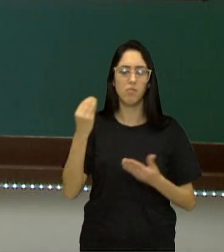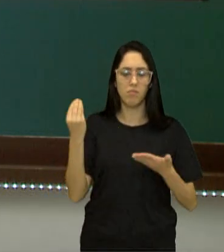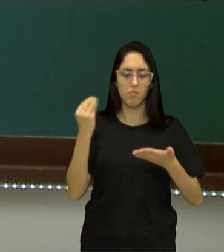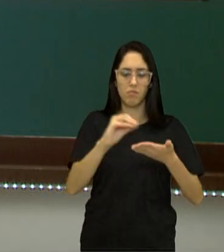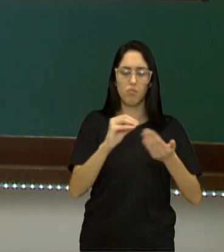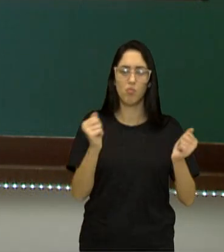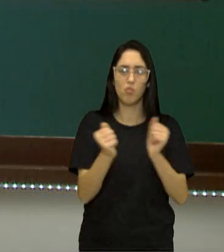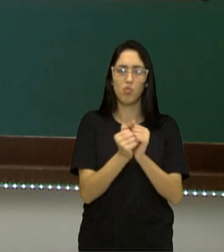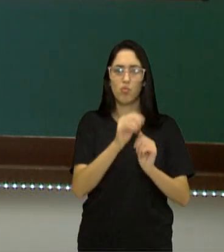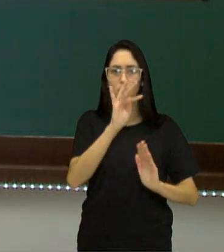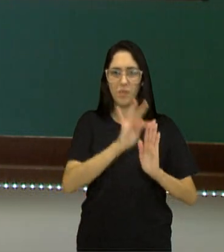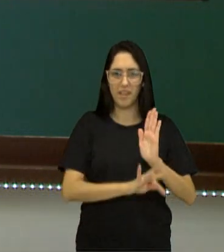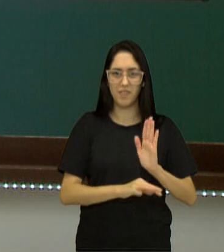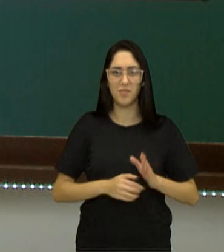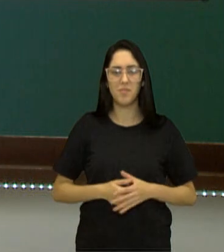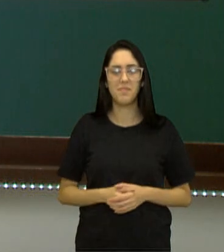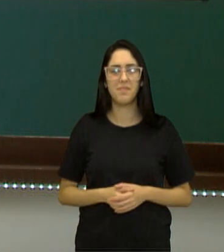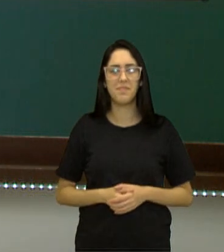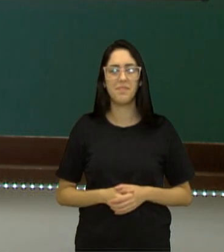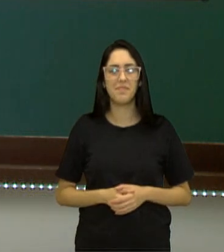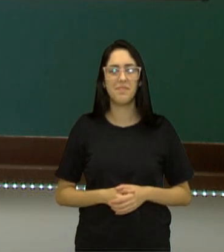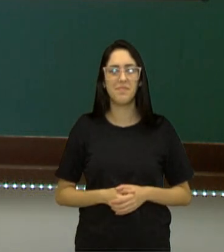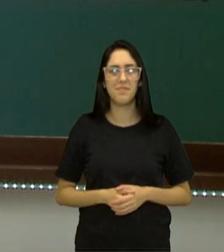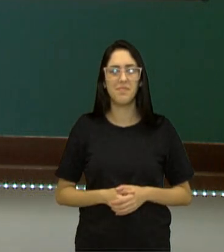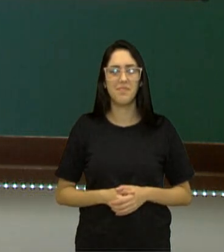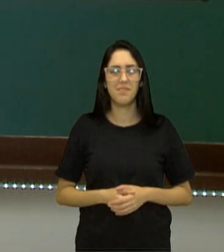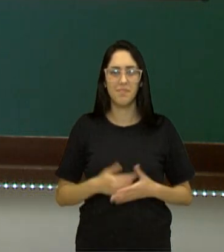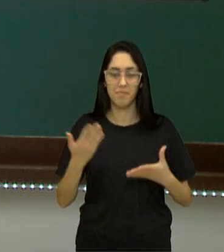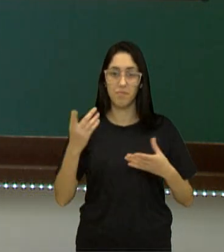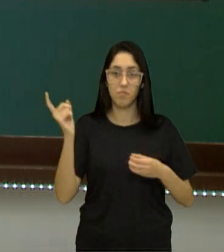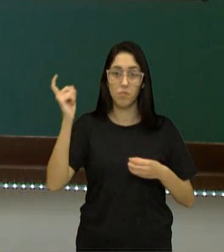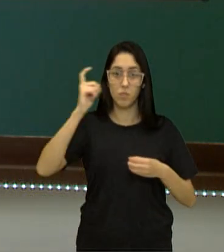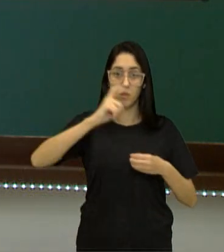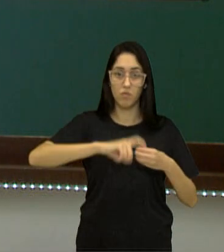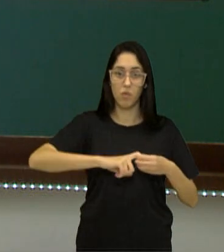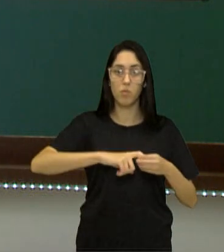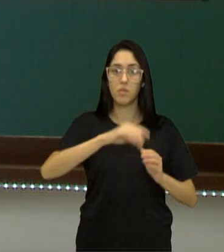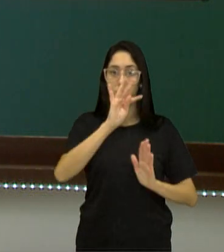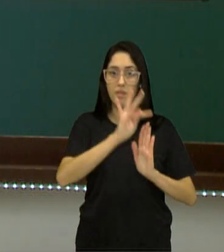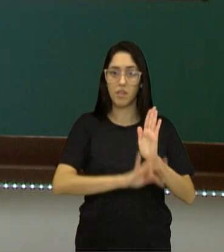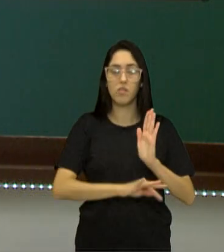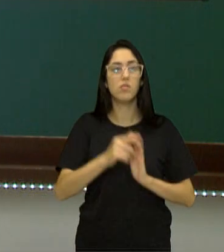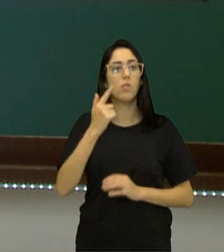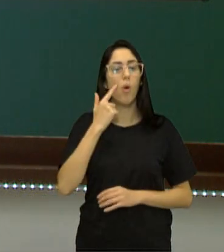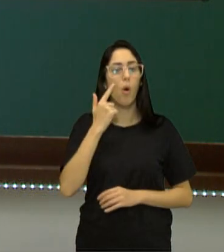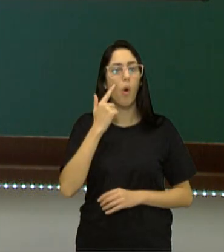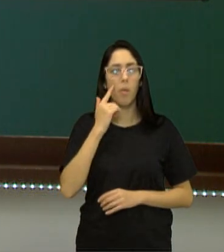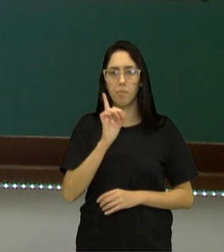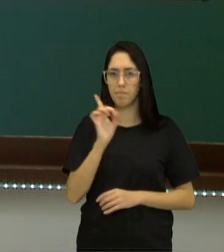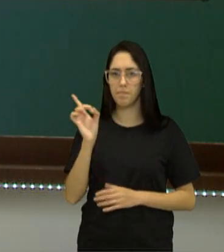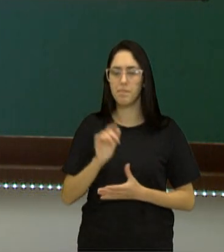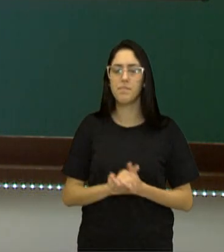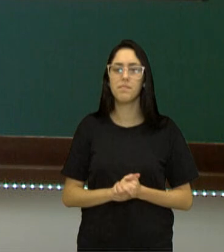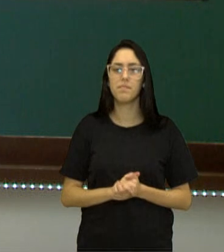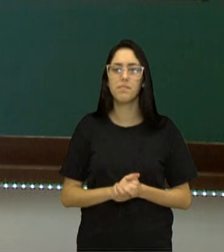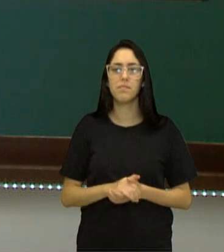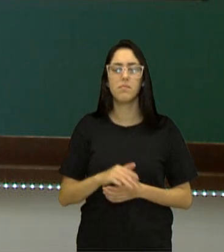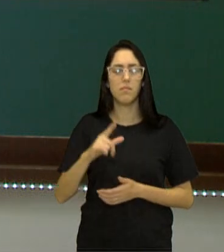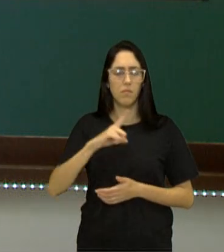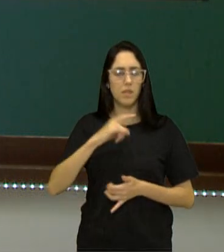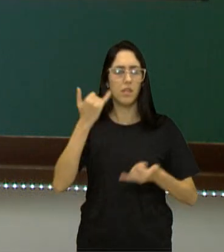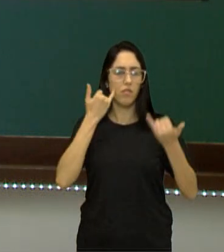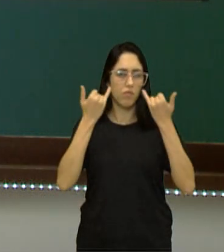do nosso texto. Voltando agora para o nosso texto, veja só. Essas informações foram